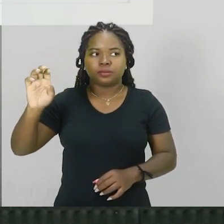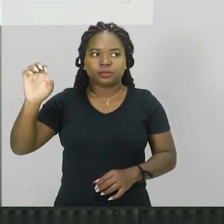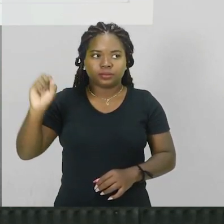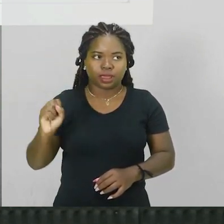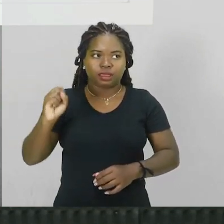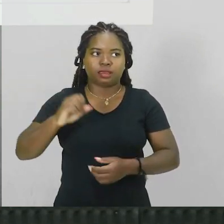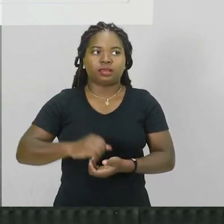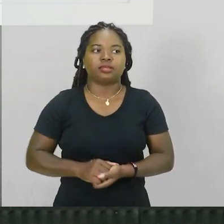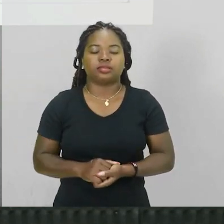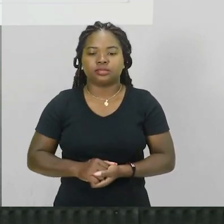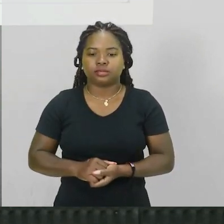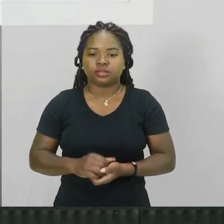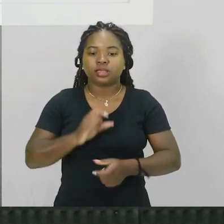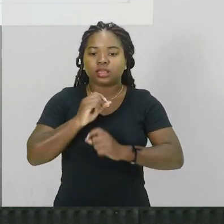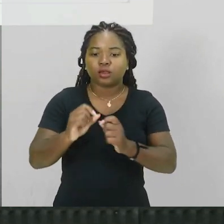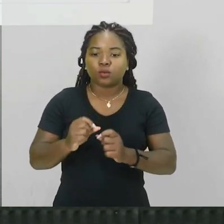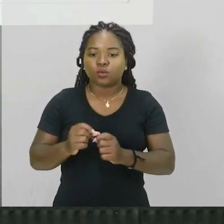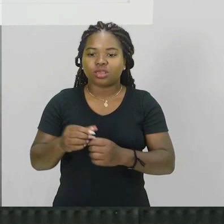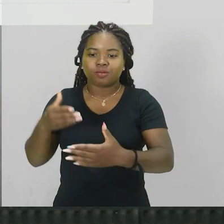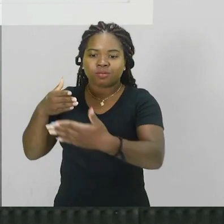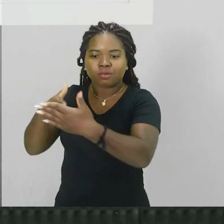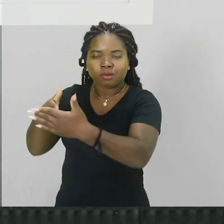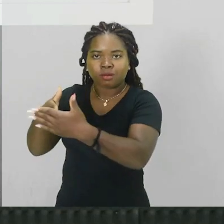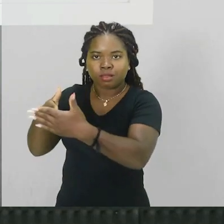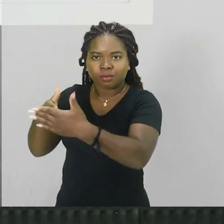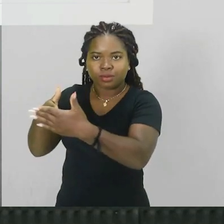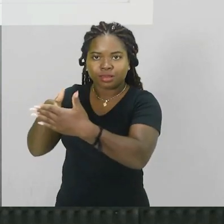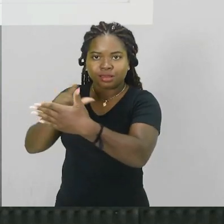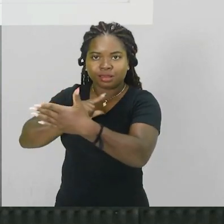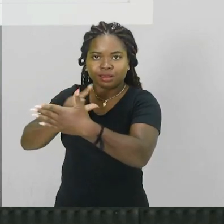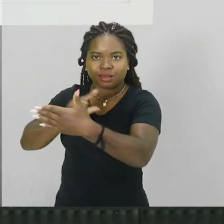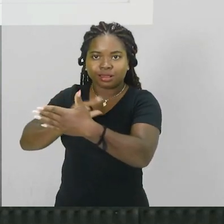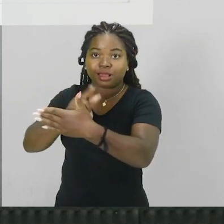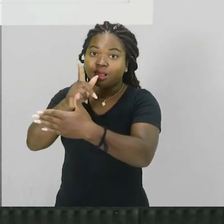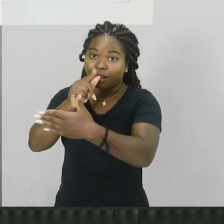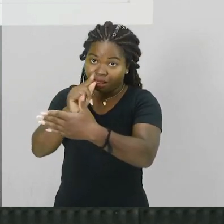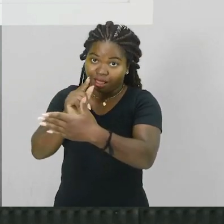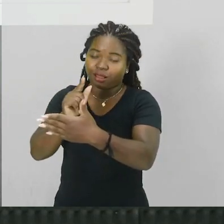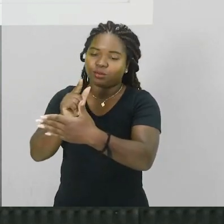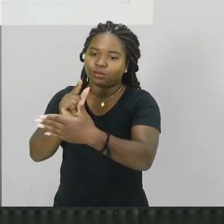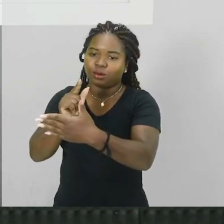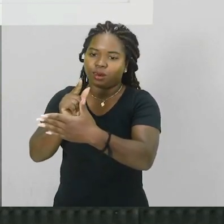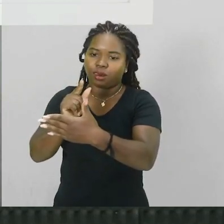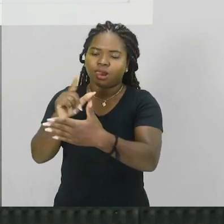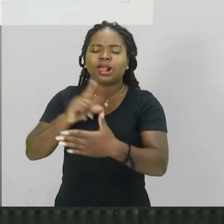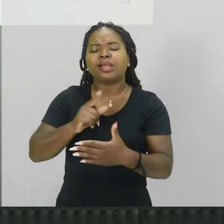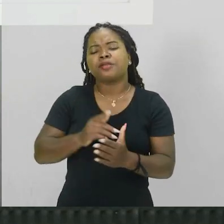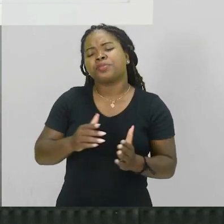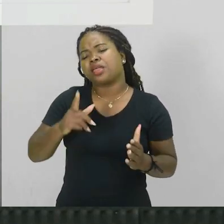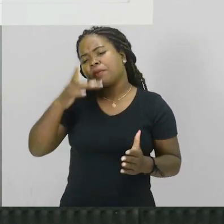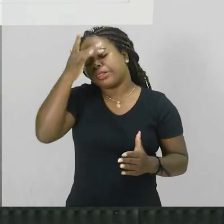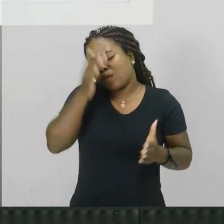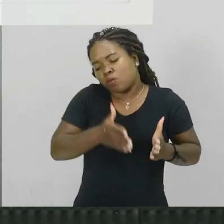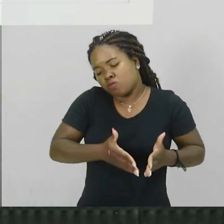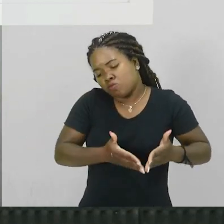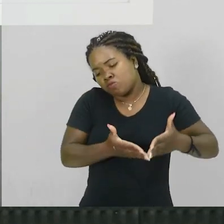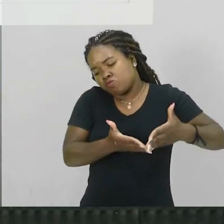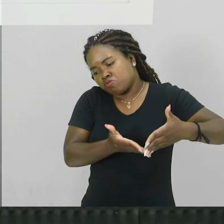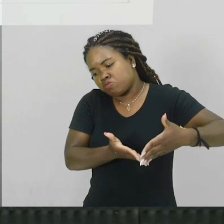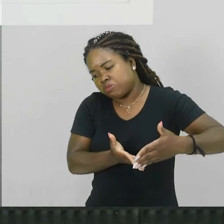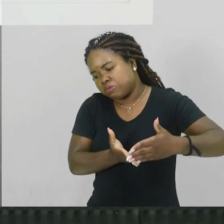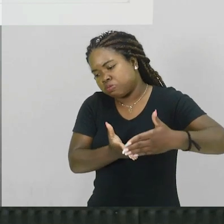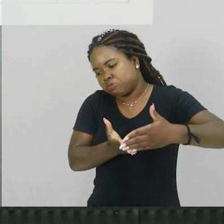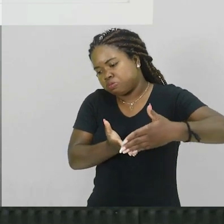né, na água, ok? Então quem vem do navio, né, acaba olhando, não,